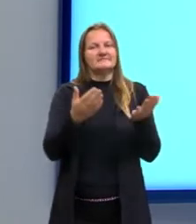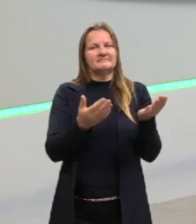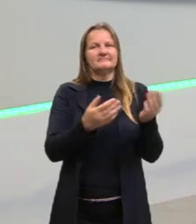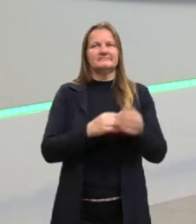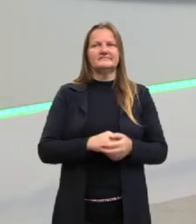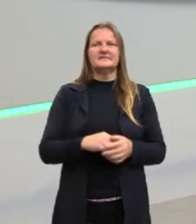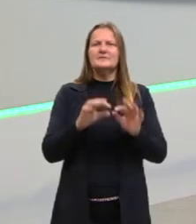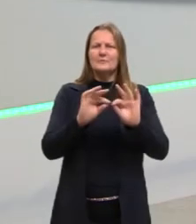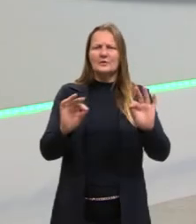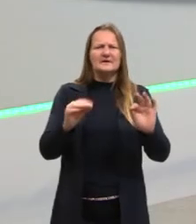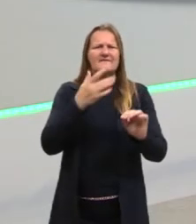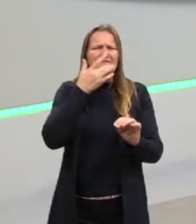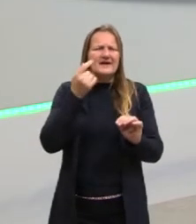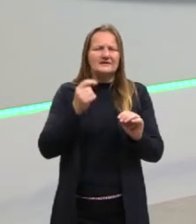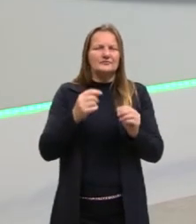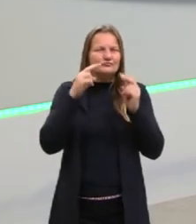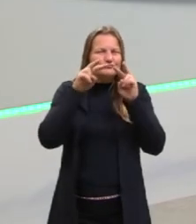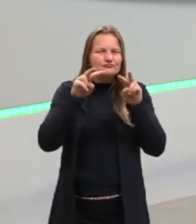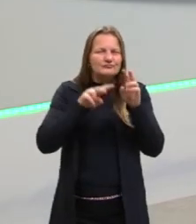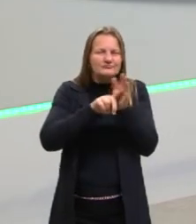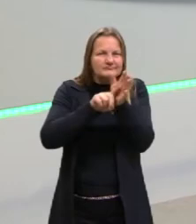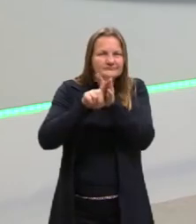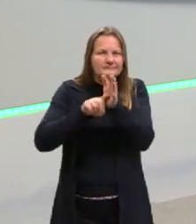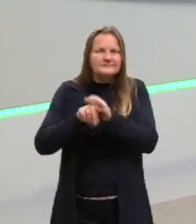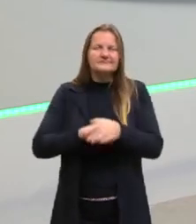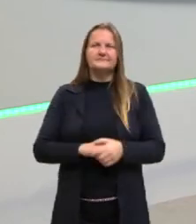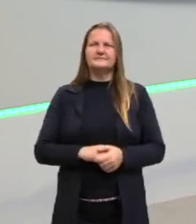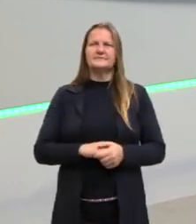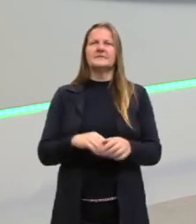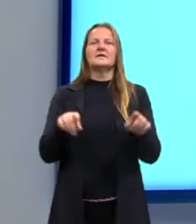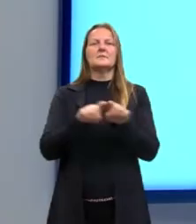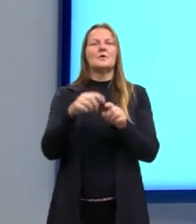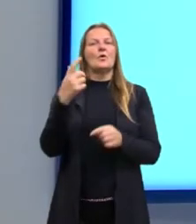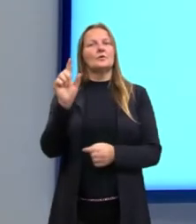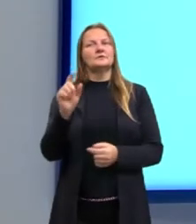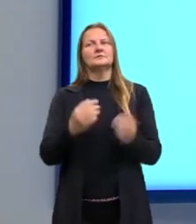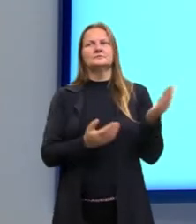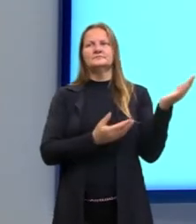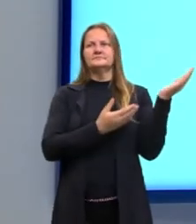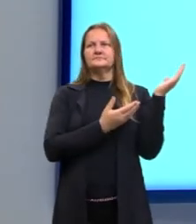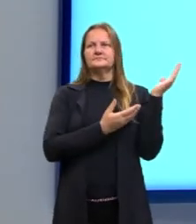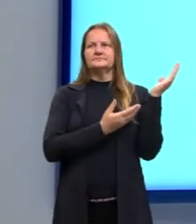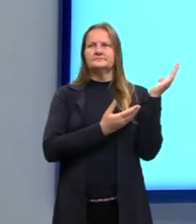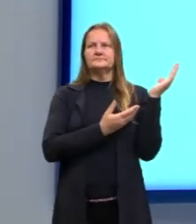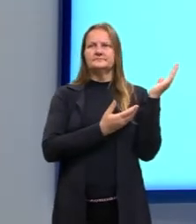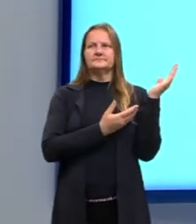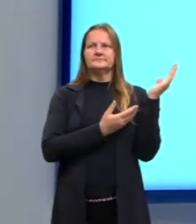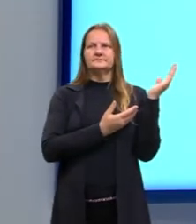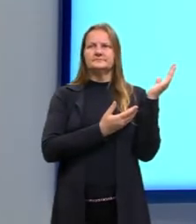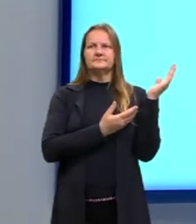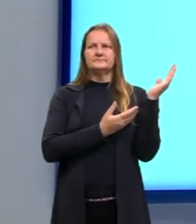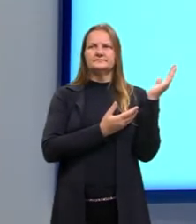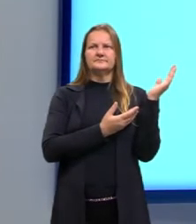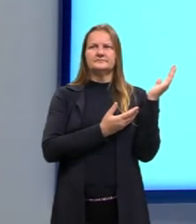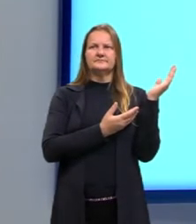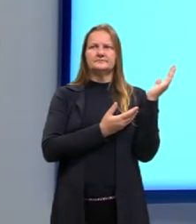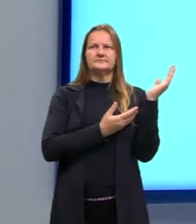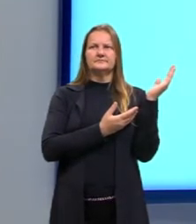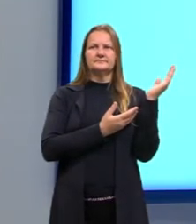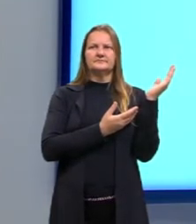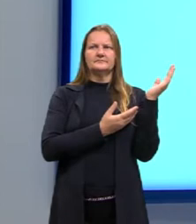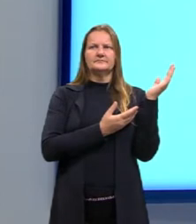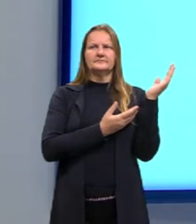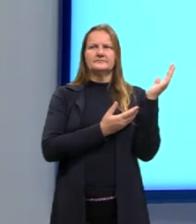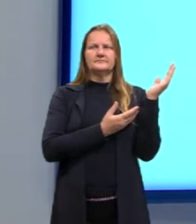simples de analisar. E daí, nós temos também a representação naquele gráfico, naquela curva, né?